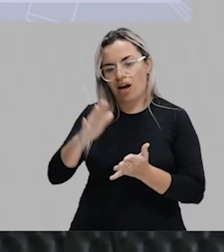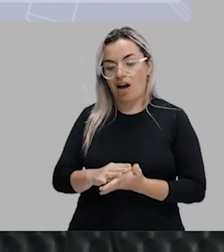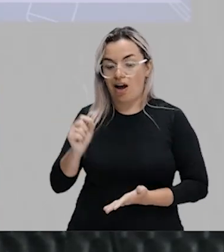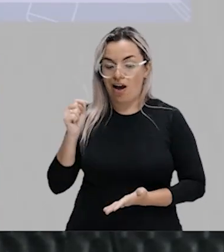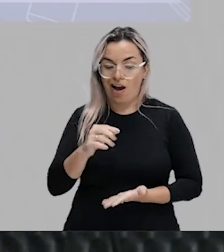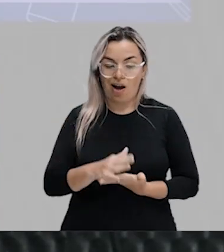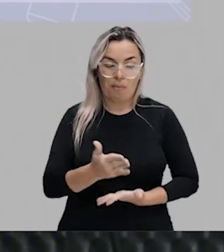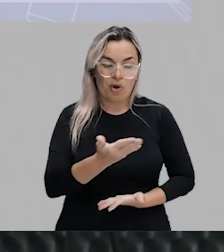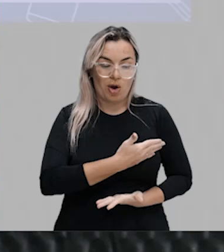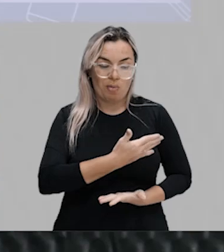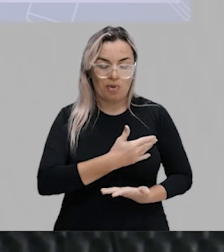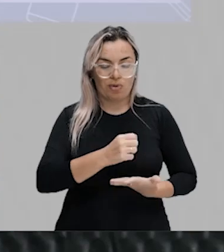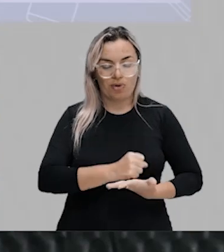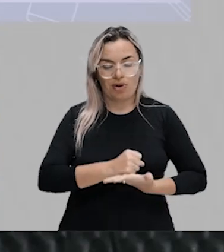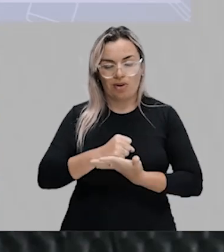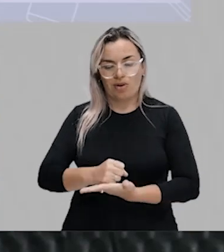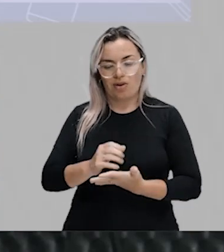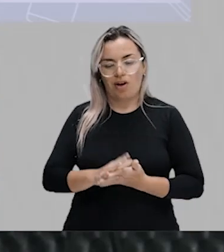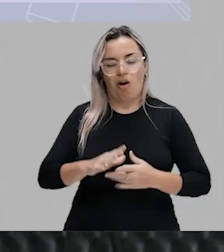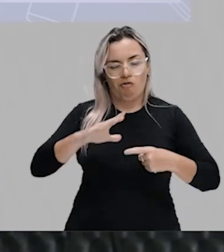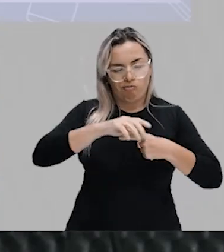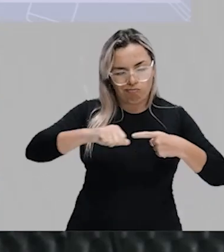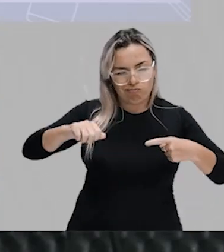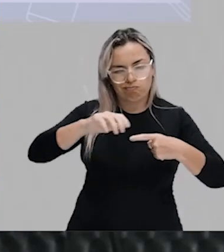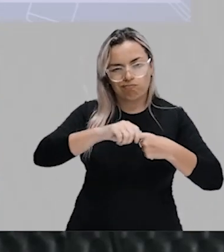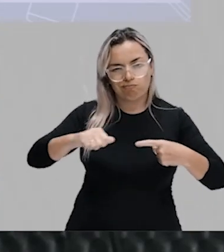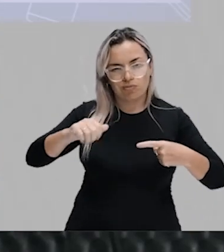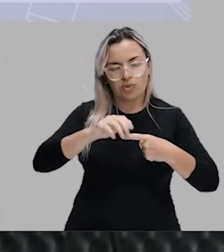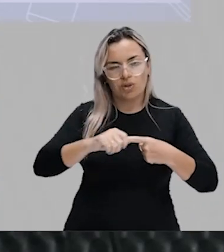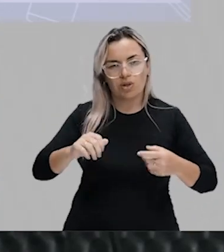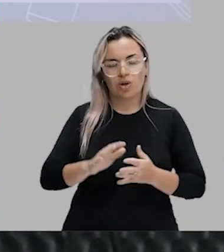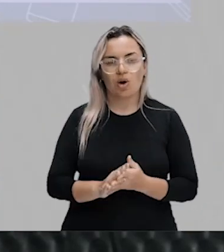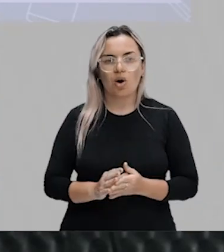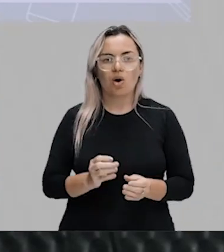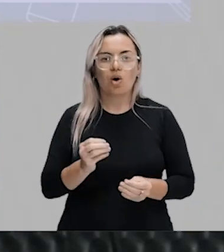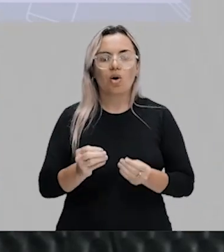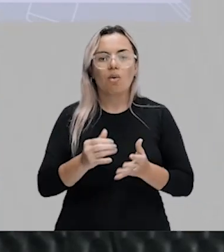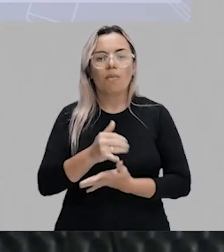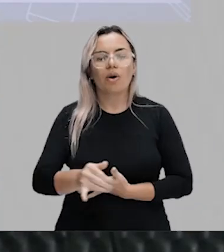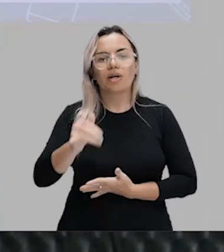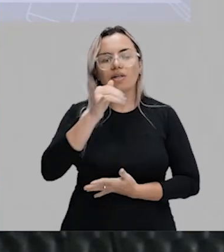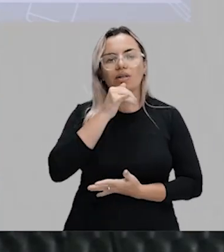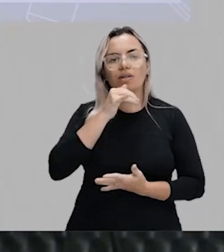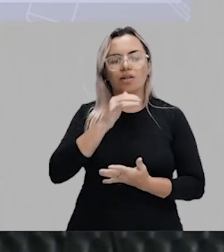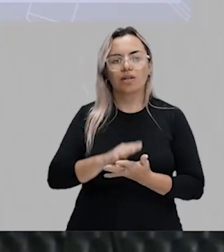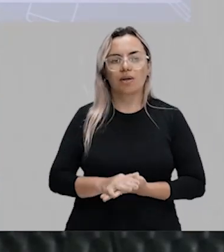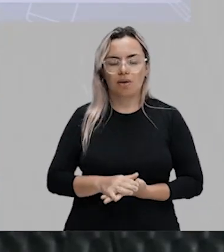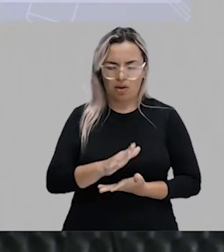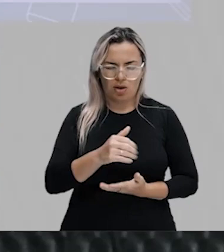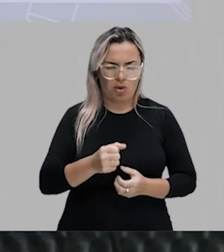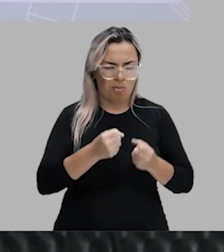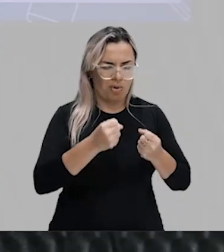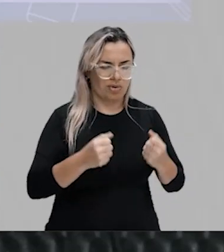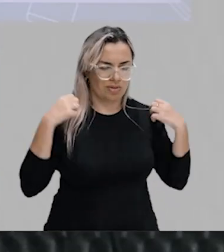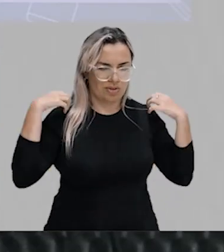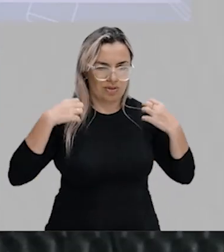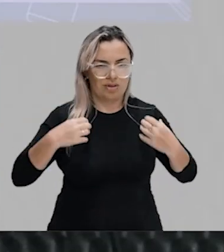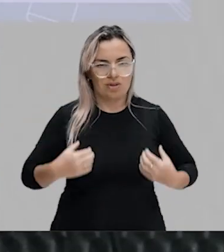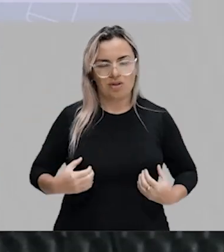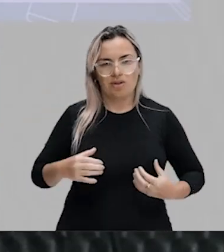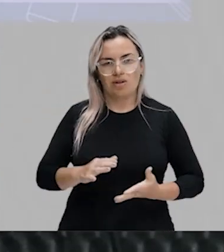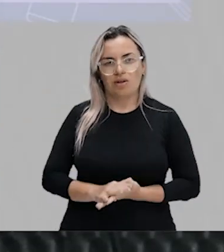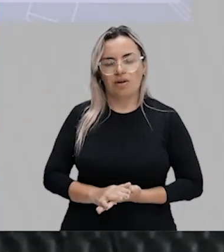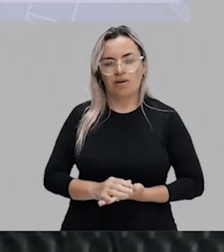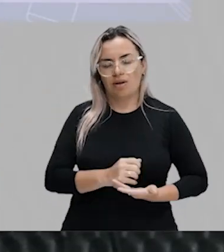ajudar. Então, eu vou bajular. Deixa eu levar a tua mochila e tal. E me ajuda aqui com a atividade. Então, tem muito dessa